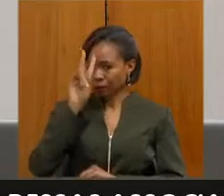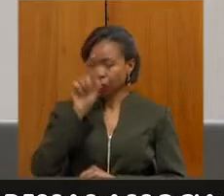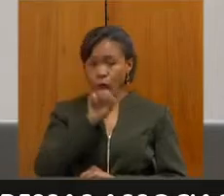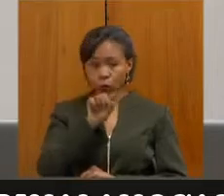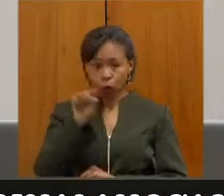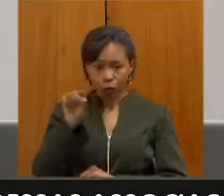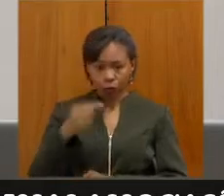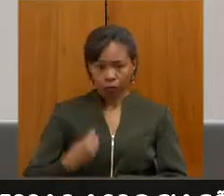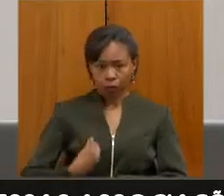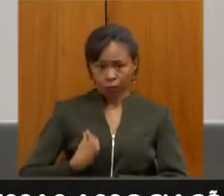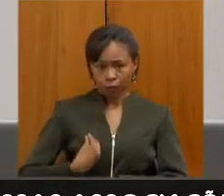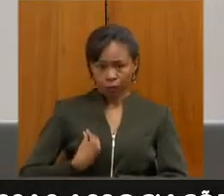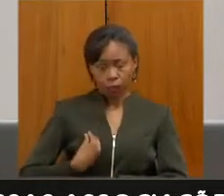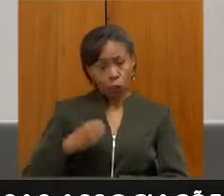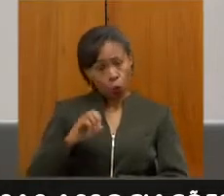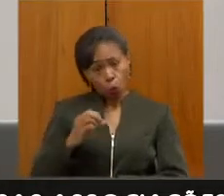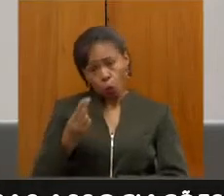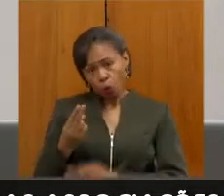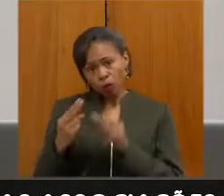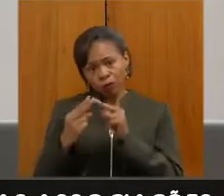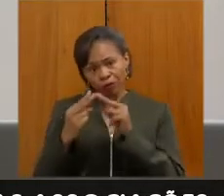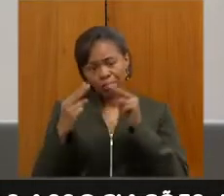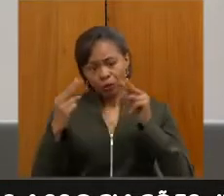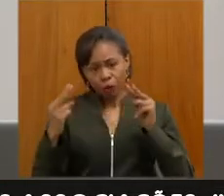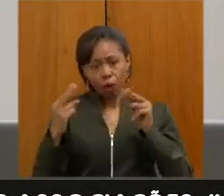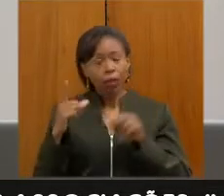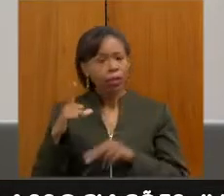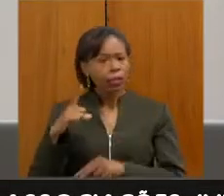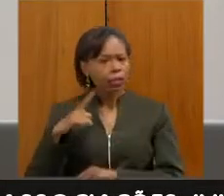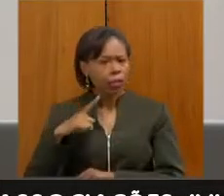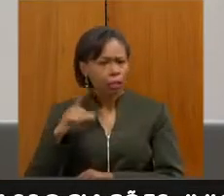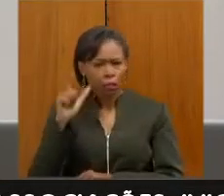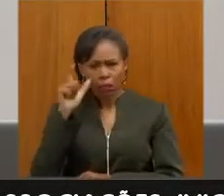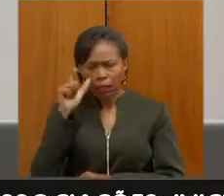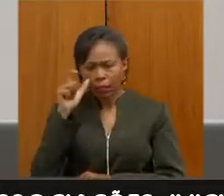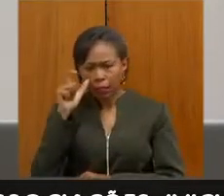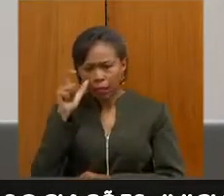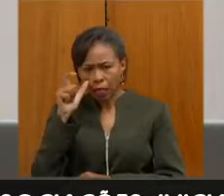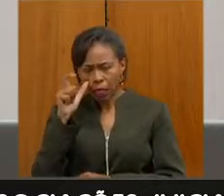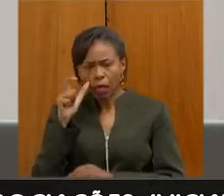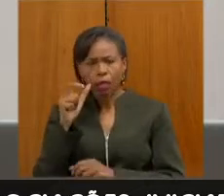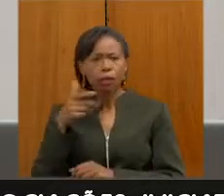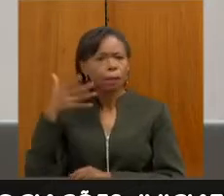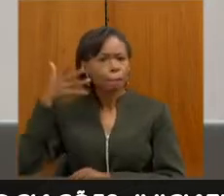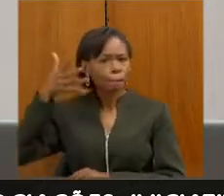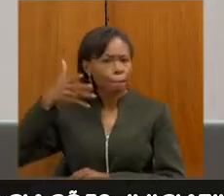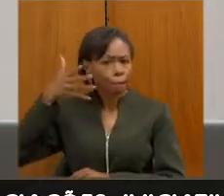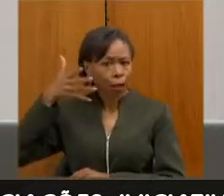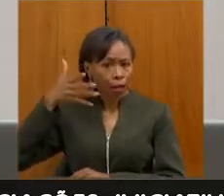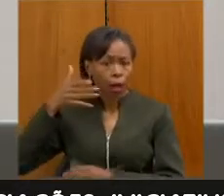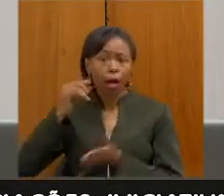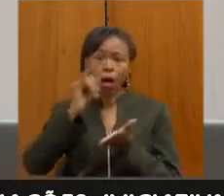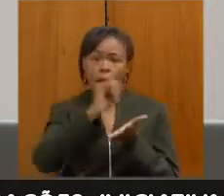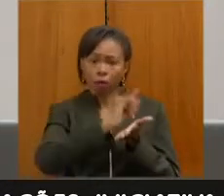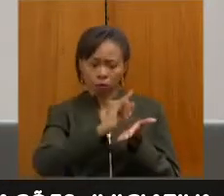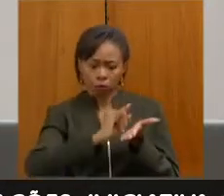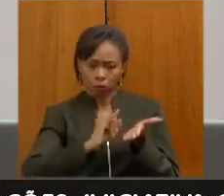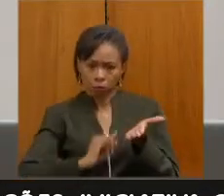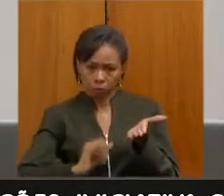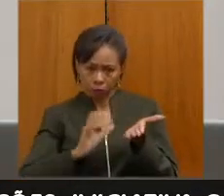presentes ou de forma virtual interessados em fazer uso da palavra, que se inscrevam aqui